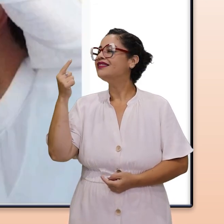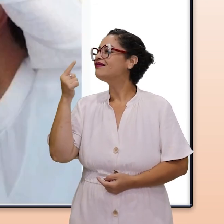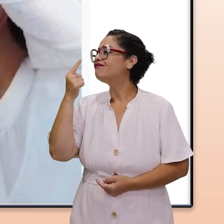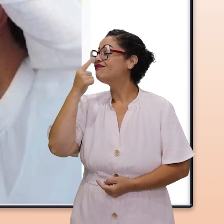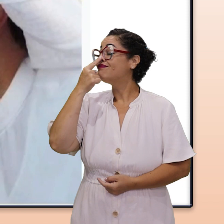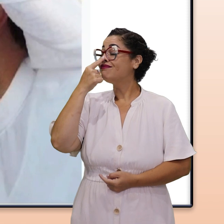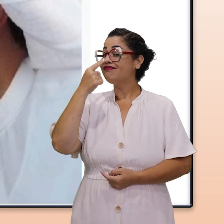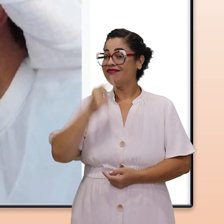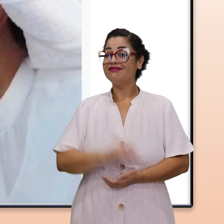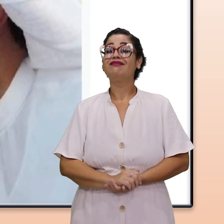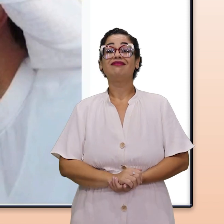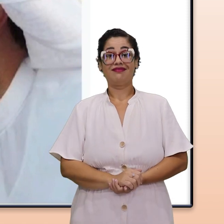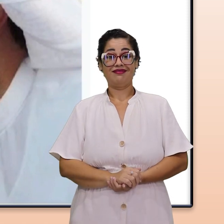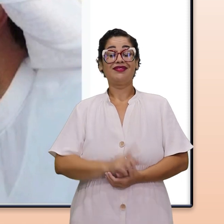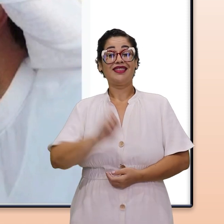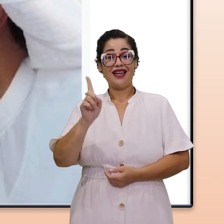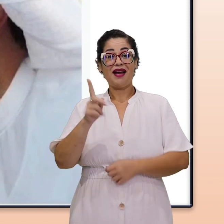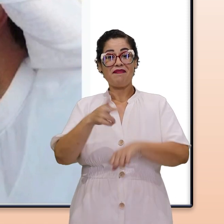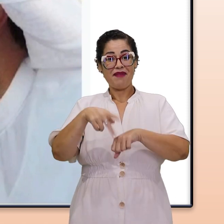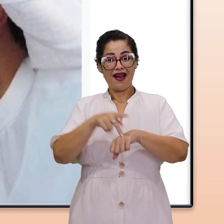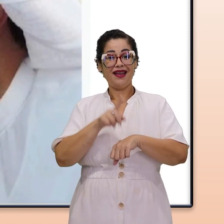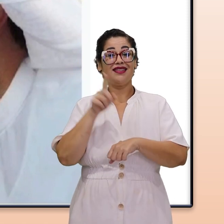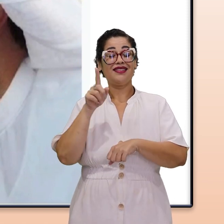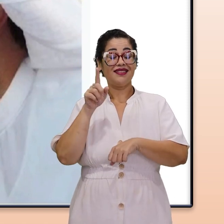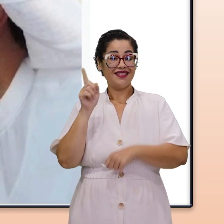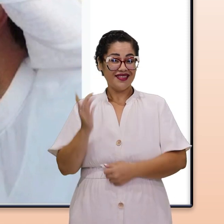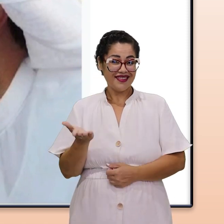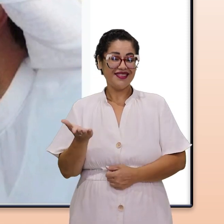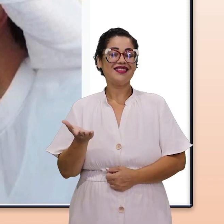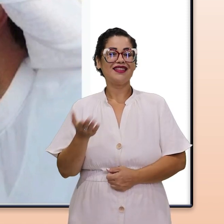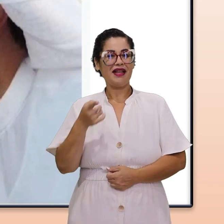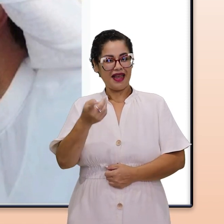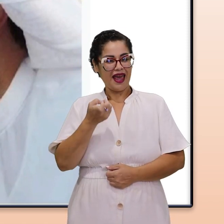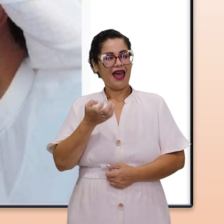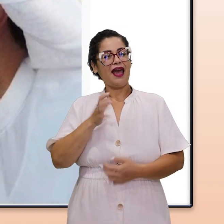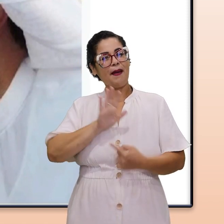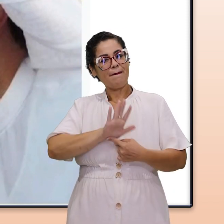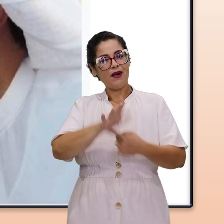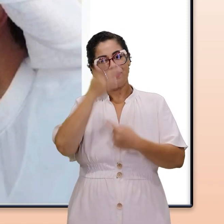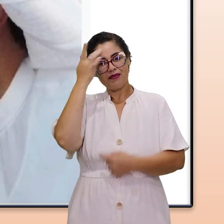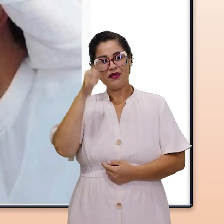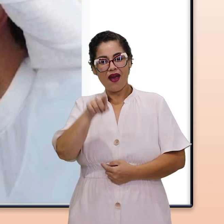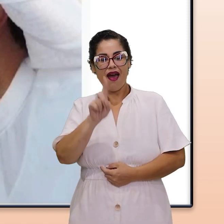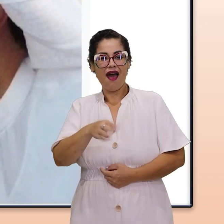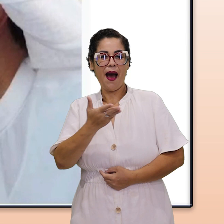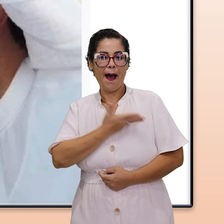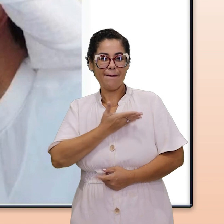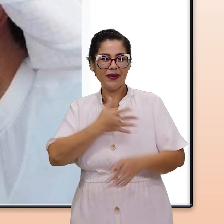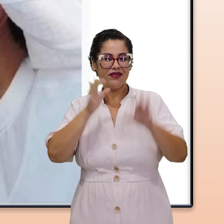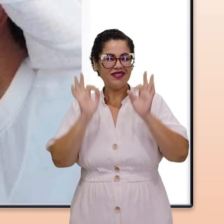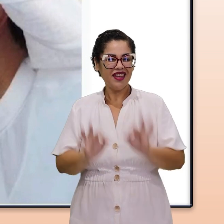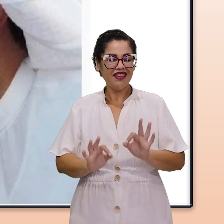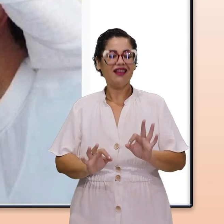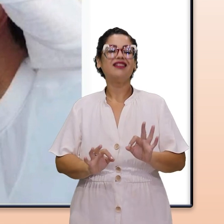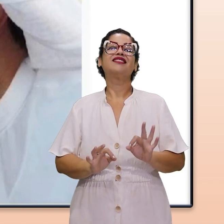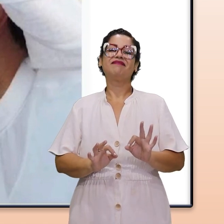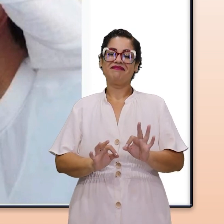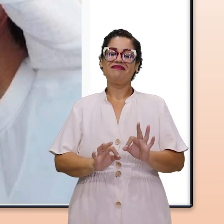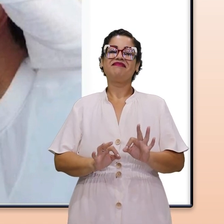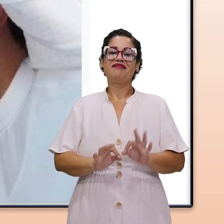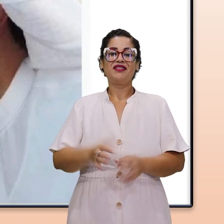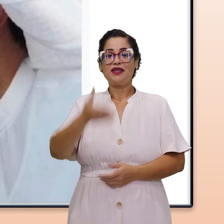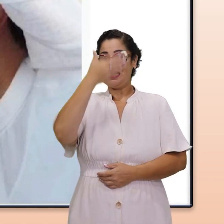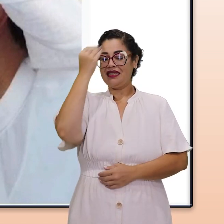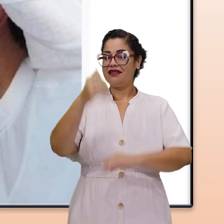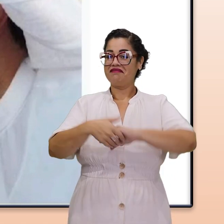Encostar o nariz. Katar, Yemen e Oman. Você quer demonstrar que enxerga uma amiga em potencial?